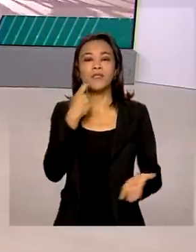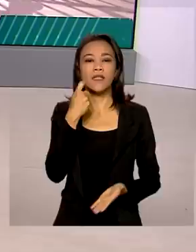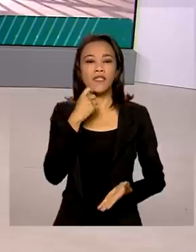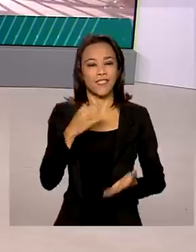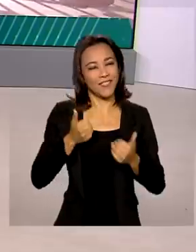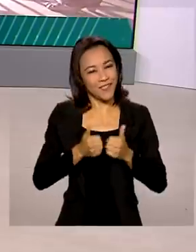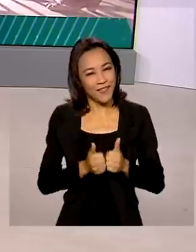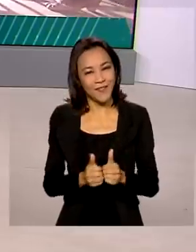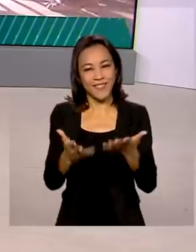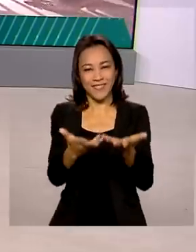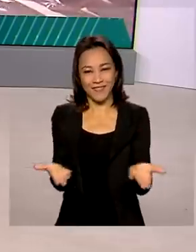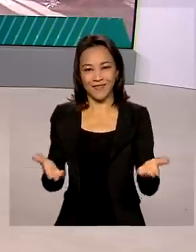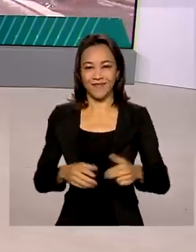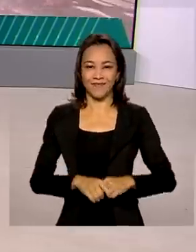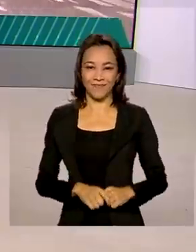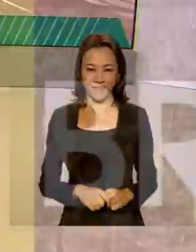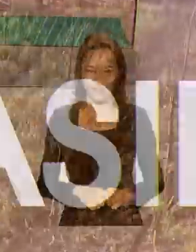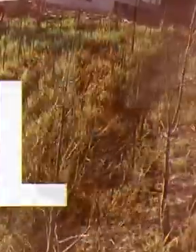-feira está começando.